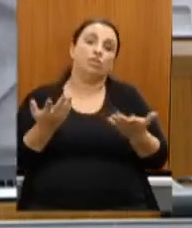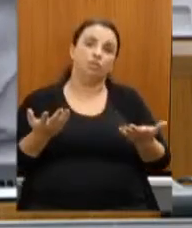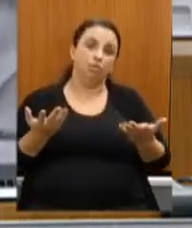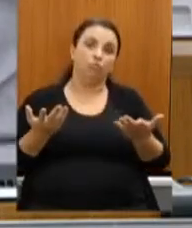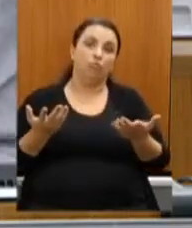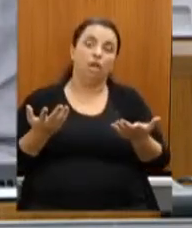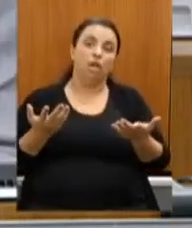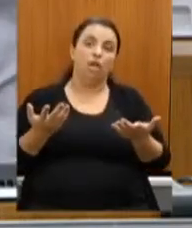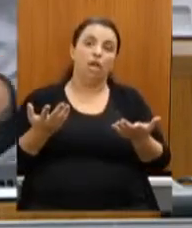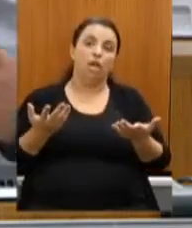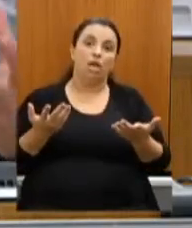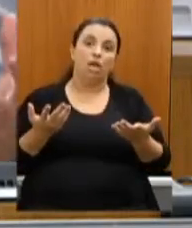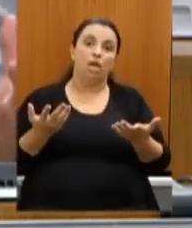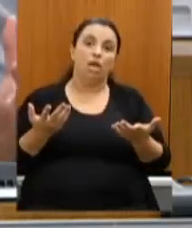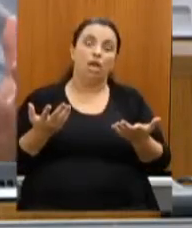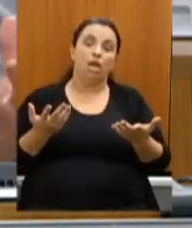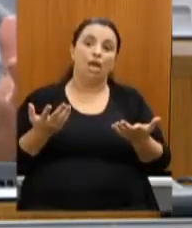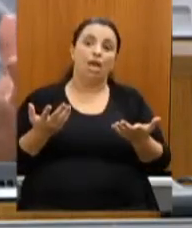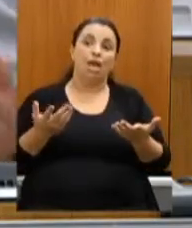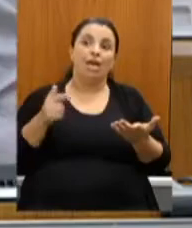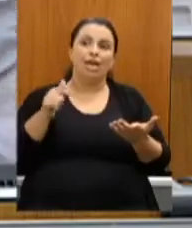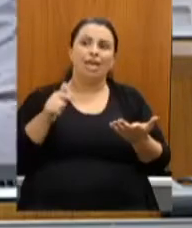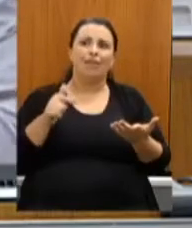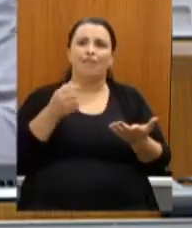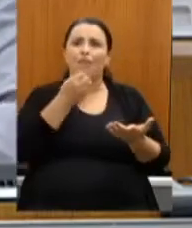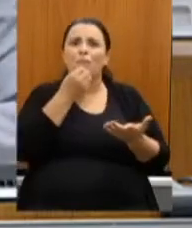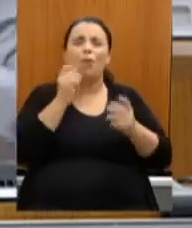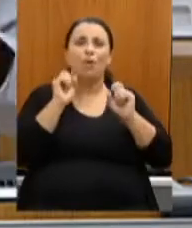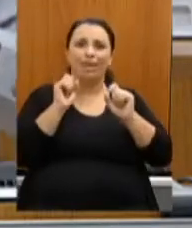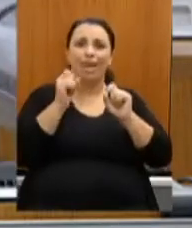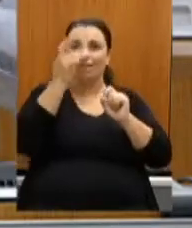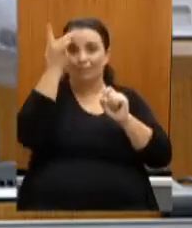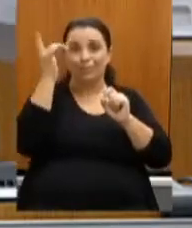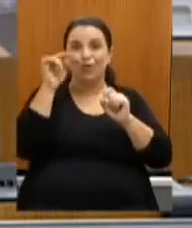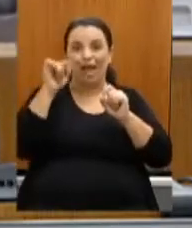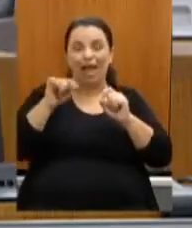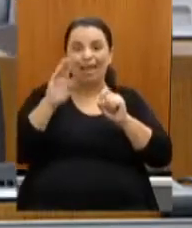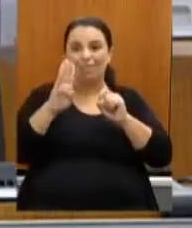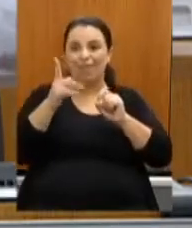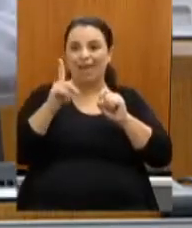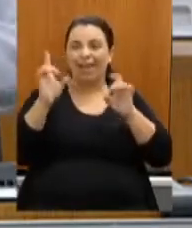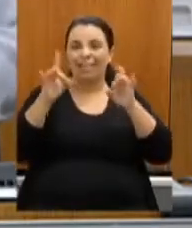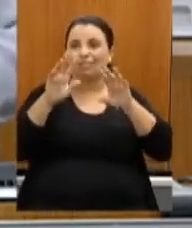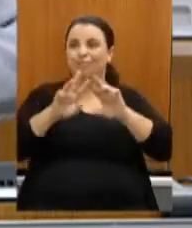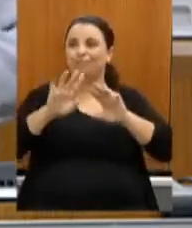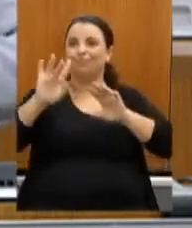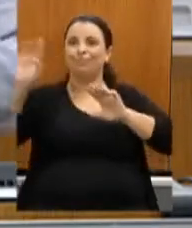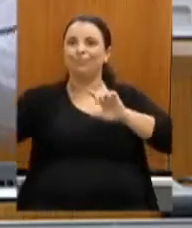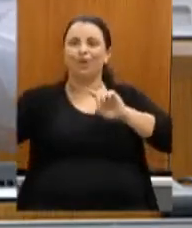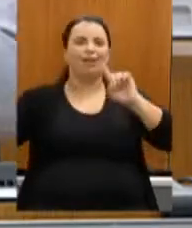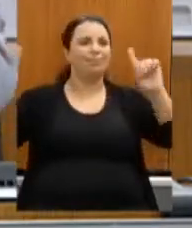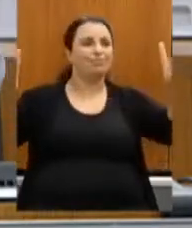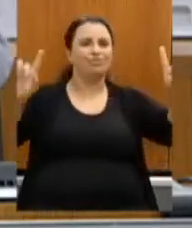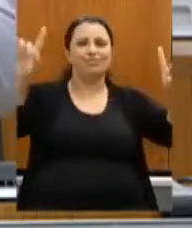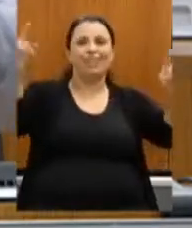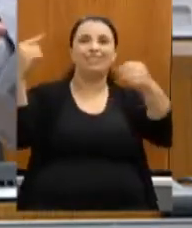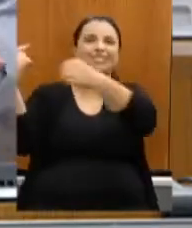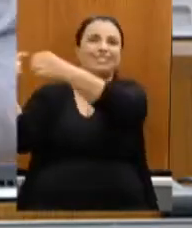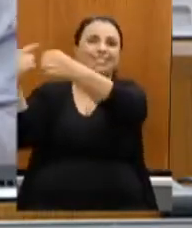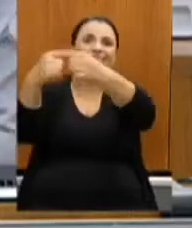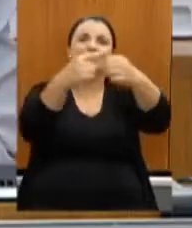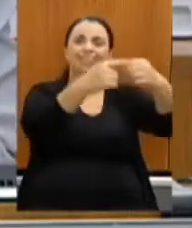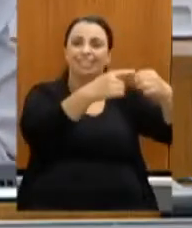funcionou para tirar as pessoas de Belo Horizonte isso sim elas foram para o foram para Fornas foram para o sul de Minas estão